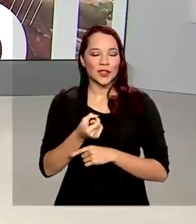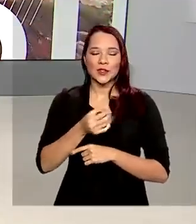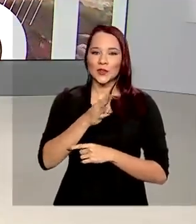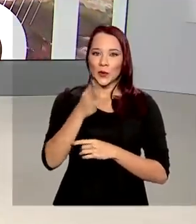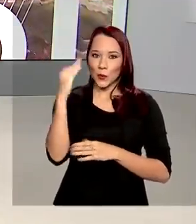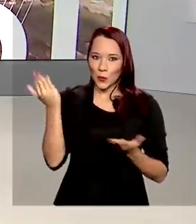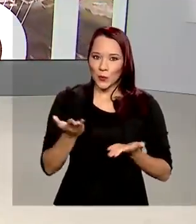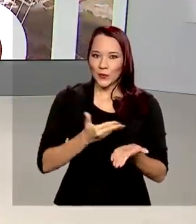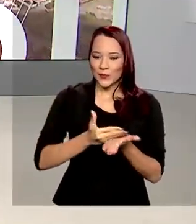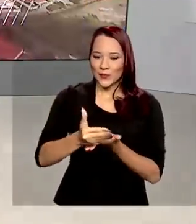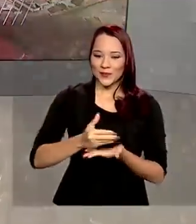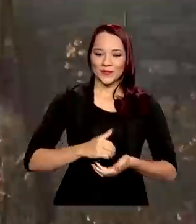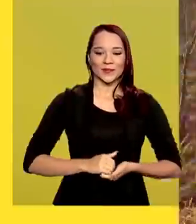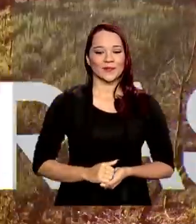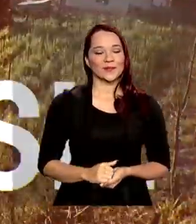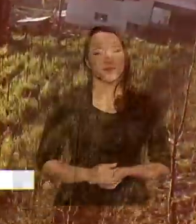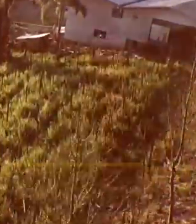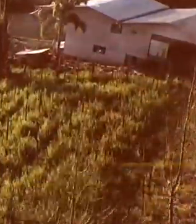em Dia começa agora.